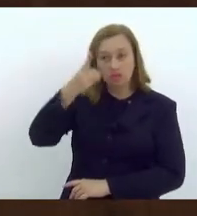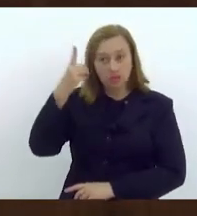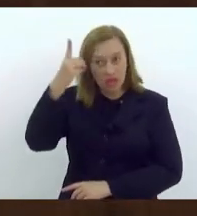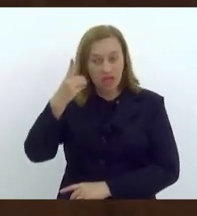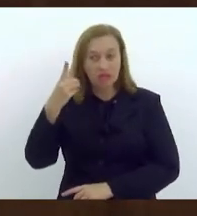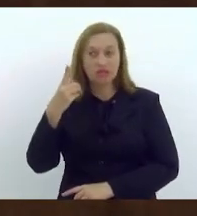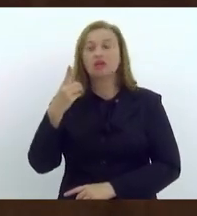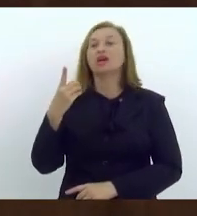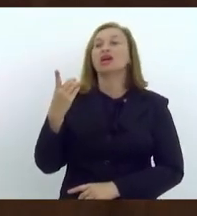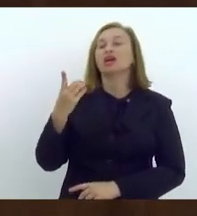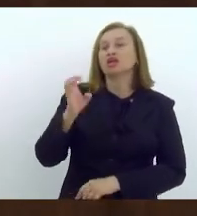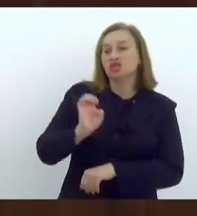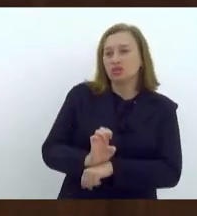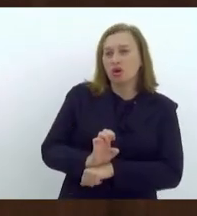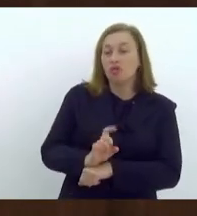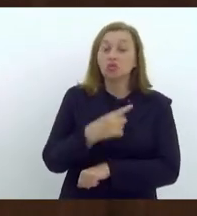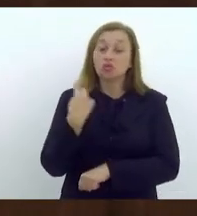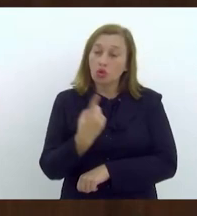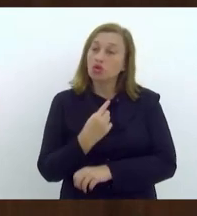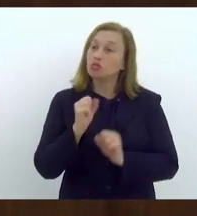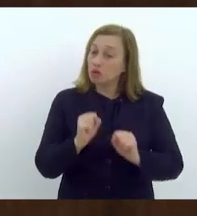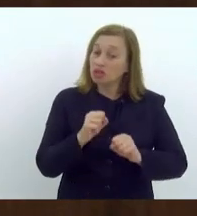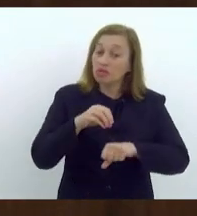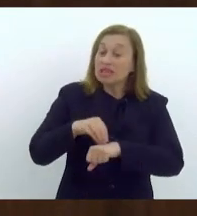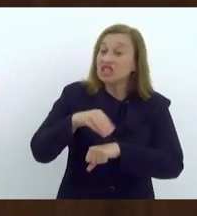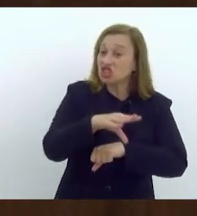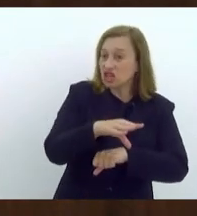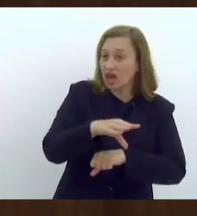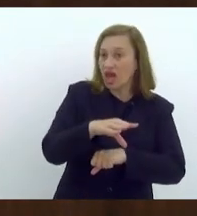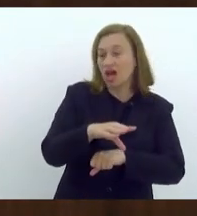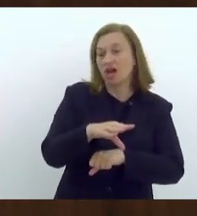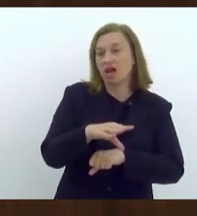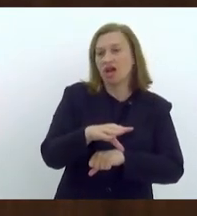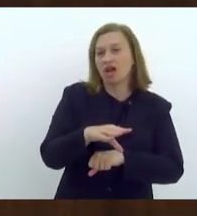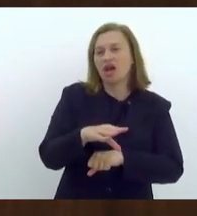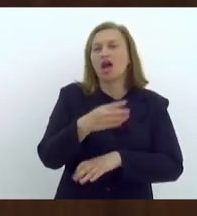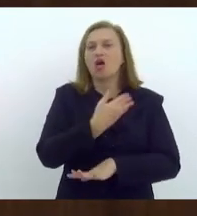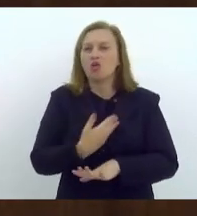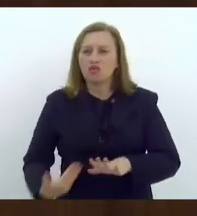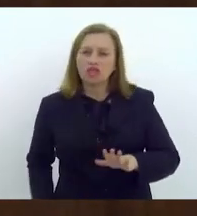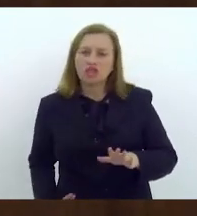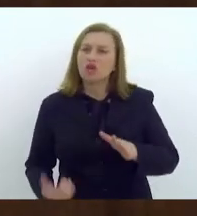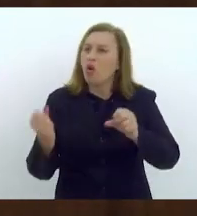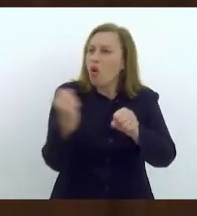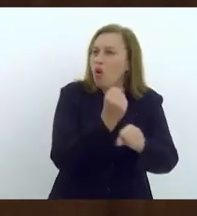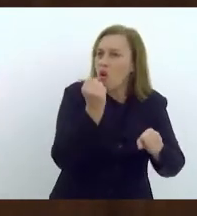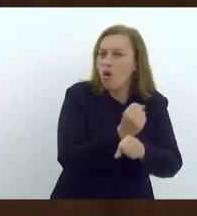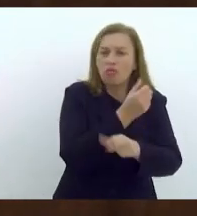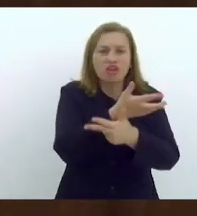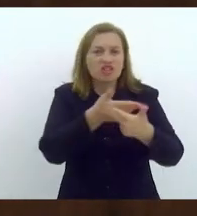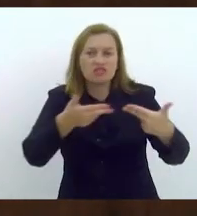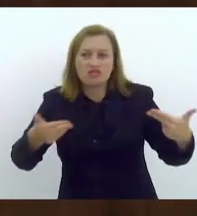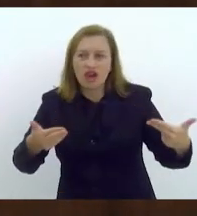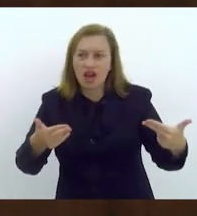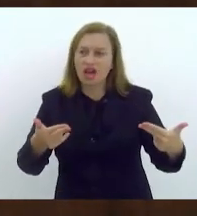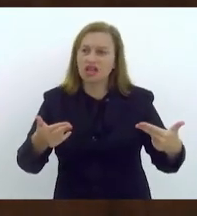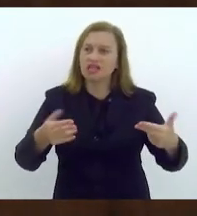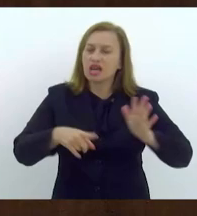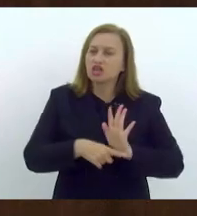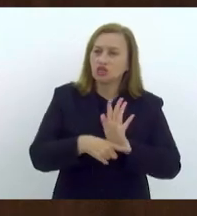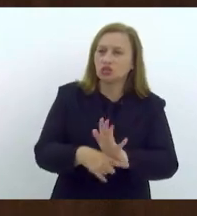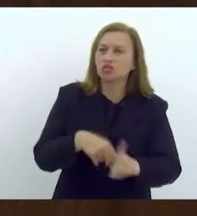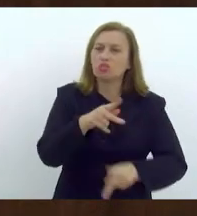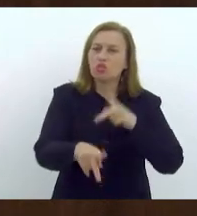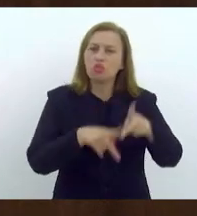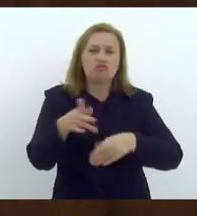deputados estaduais, a gente pode indicar ao governador obras, programas e demais realizações e benefícios da população